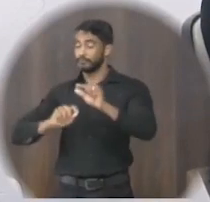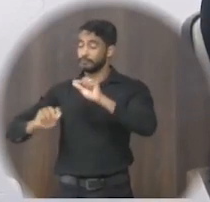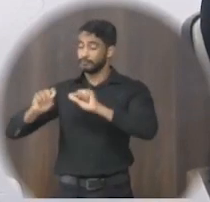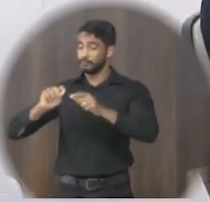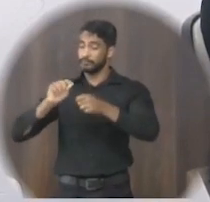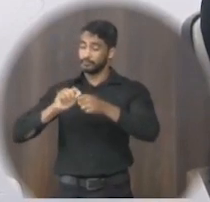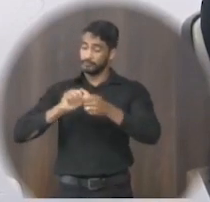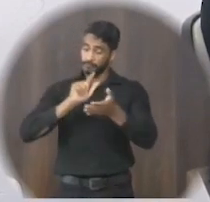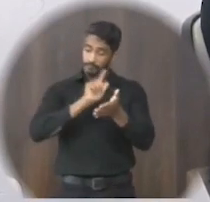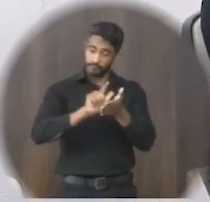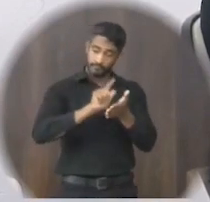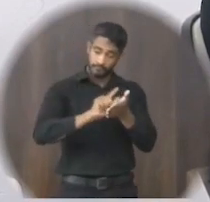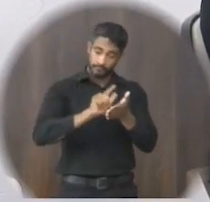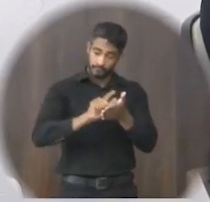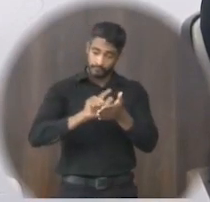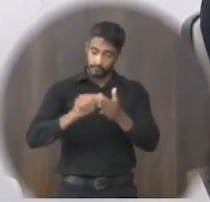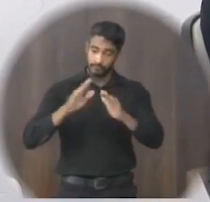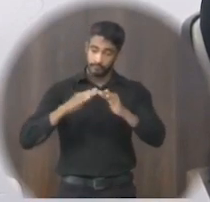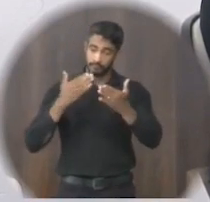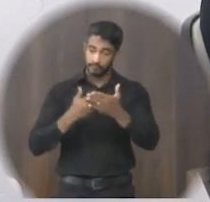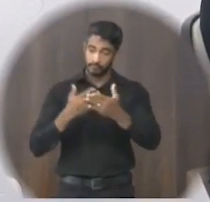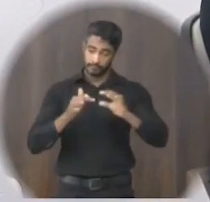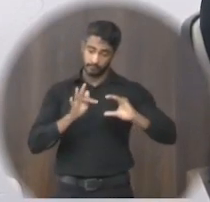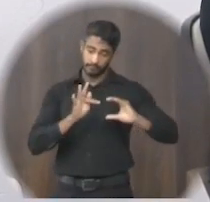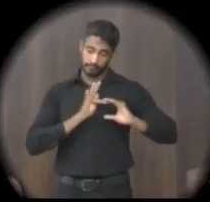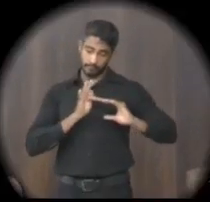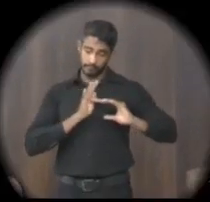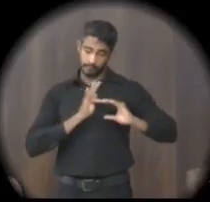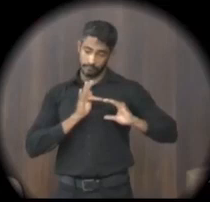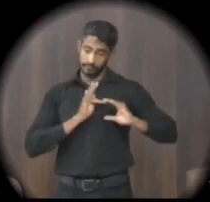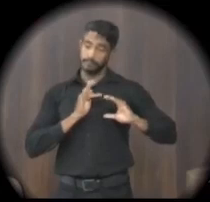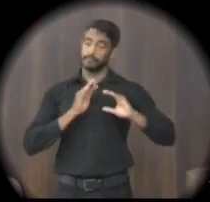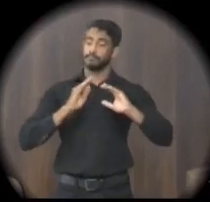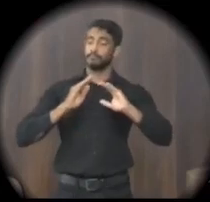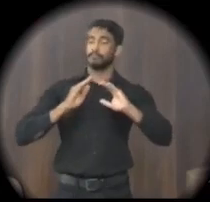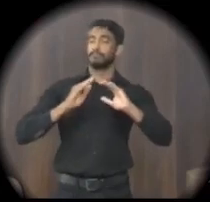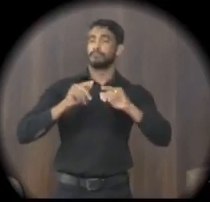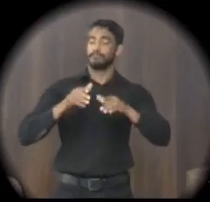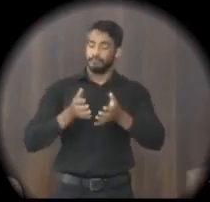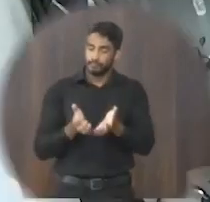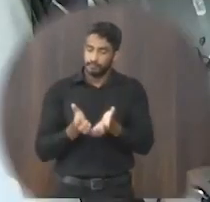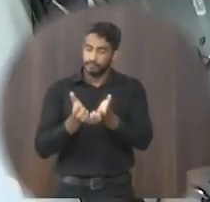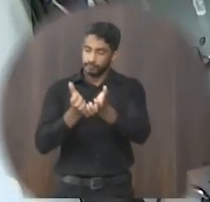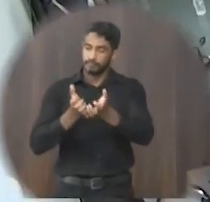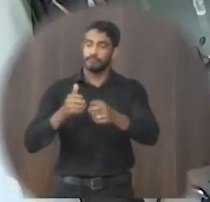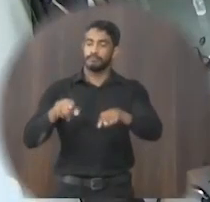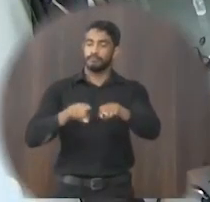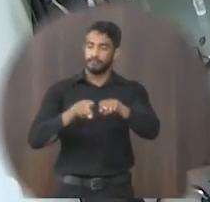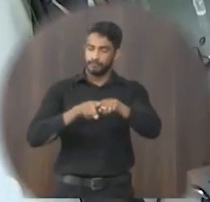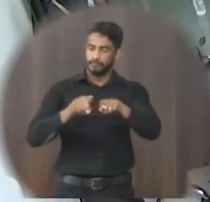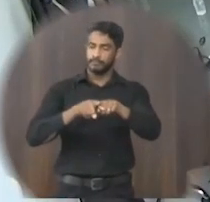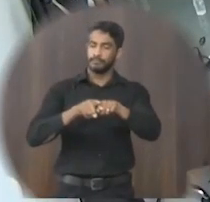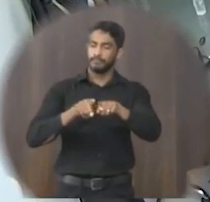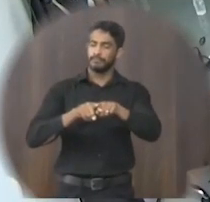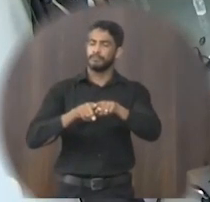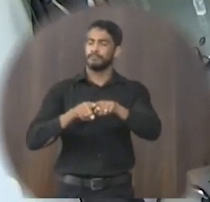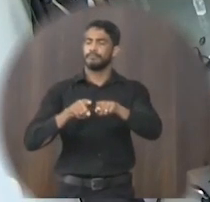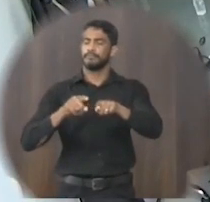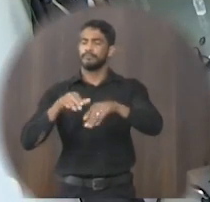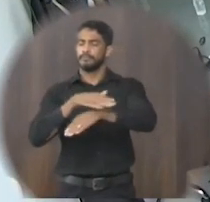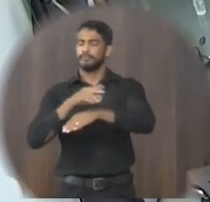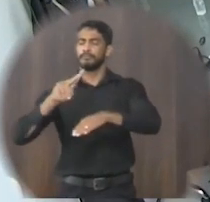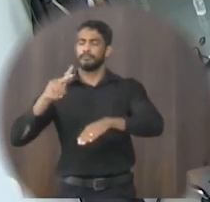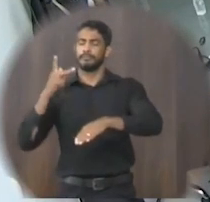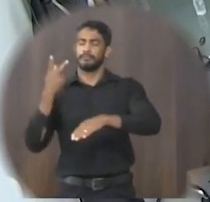realização de limpeza na parte da frente da escola do Canafício no bairro Santo Cruz realização de patrulhamento e cascalhamento da rua H no bairro